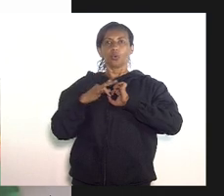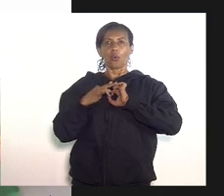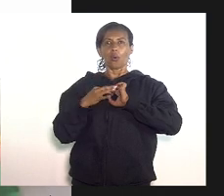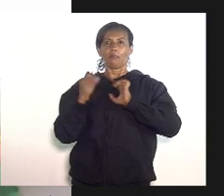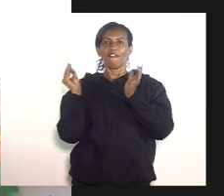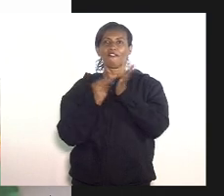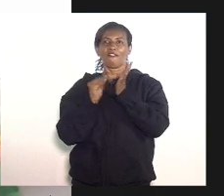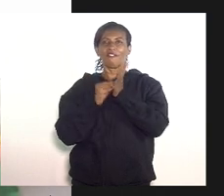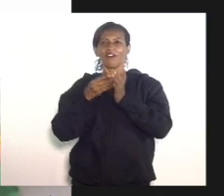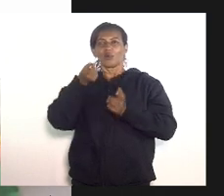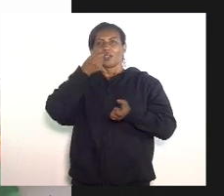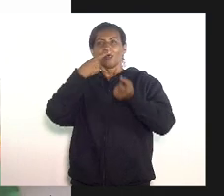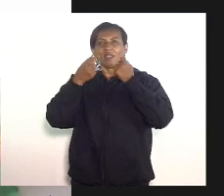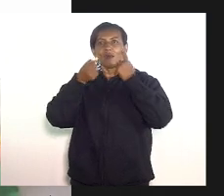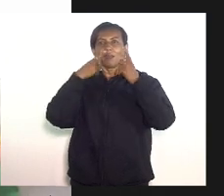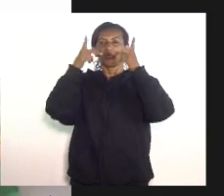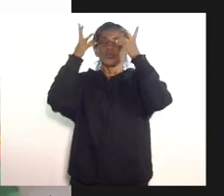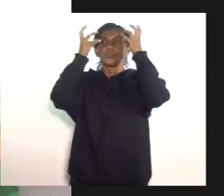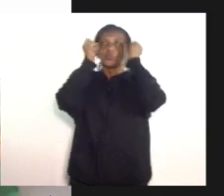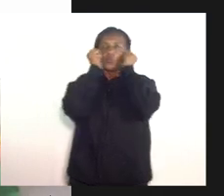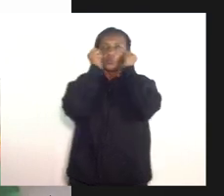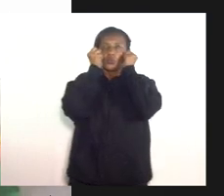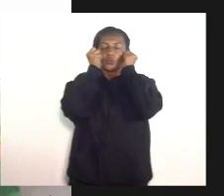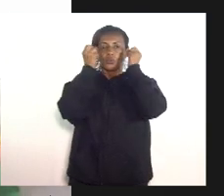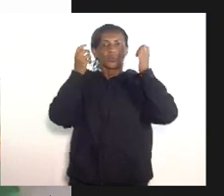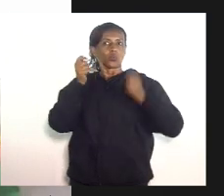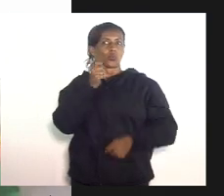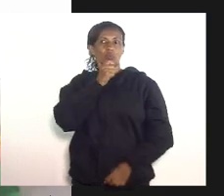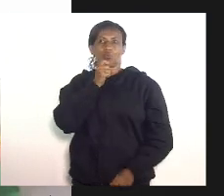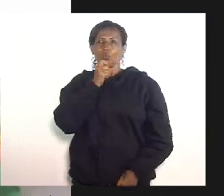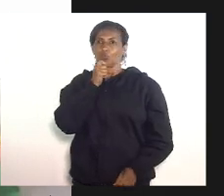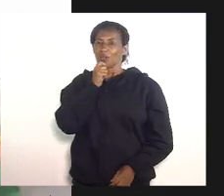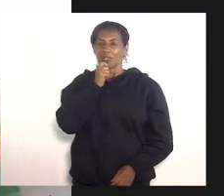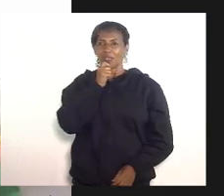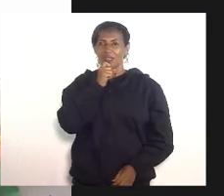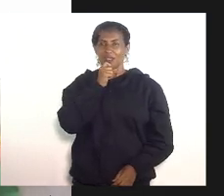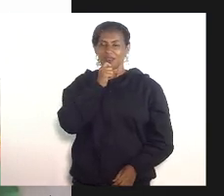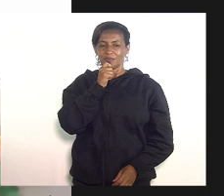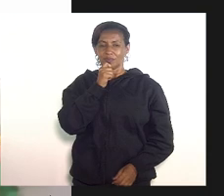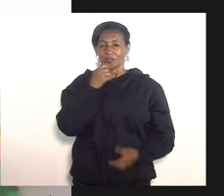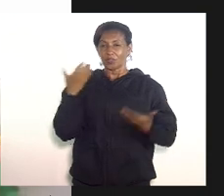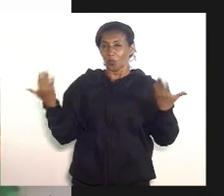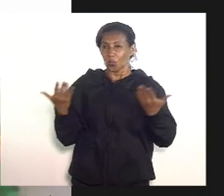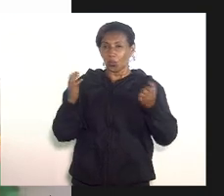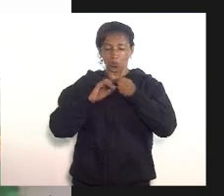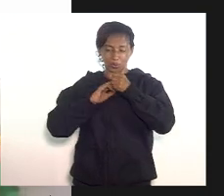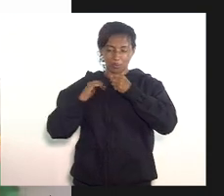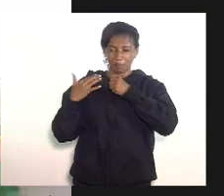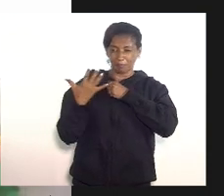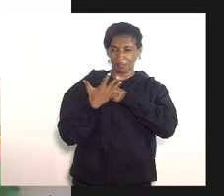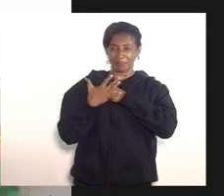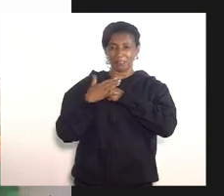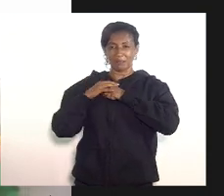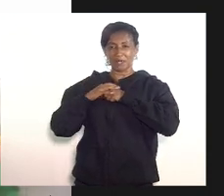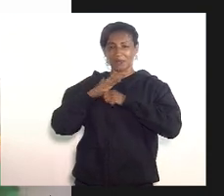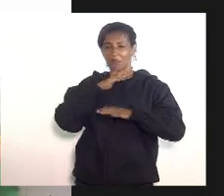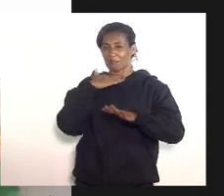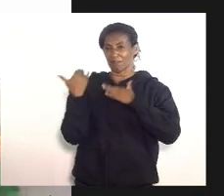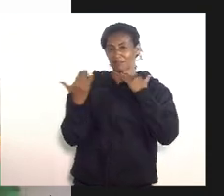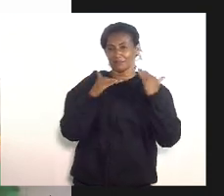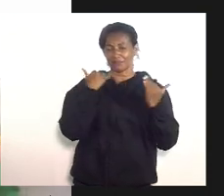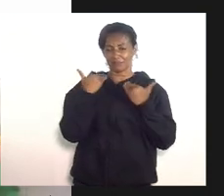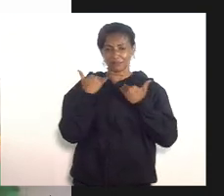sedada olha que loucura então hoje com a pandemia matando do jeito que está matando